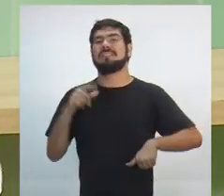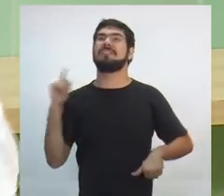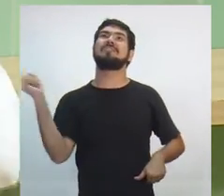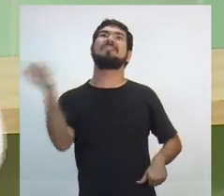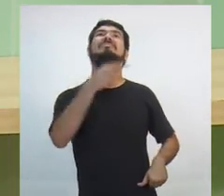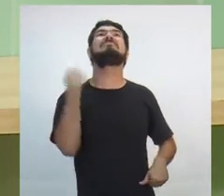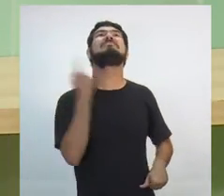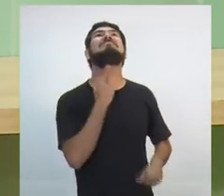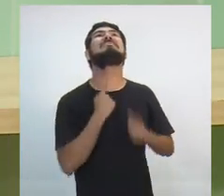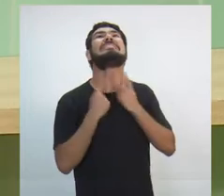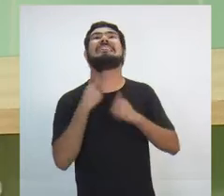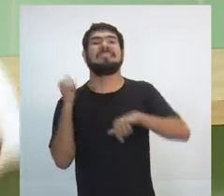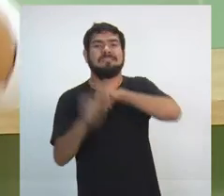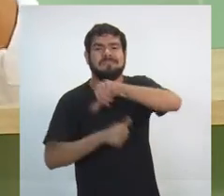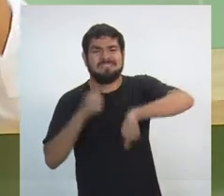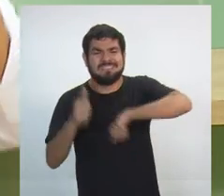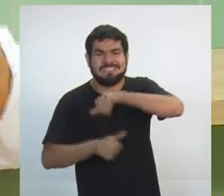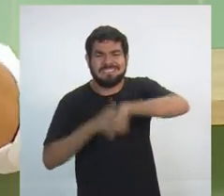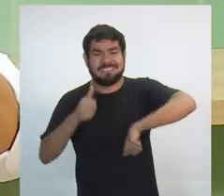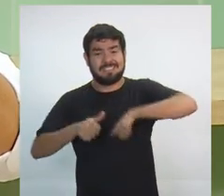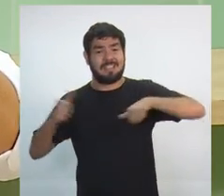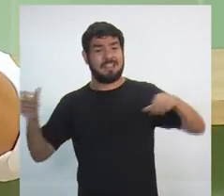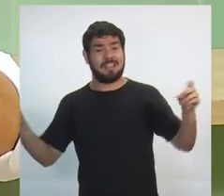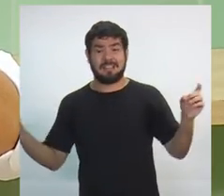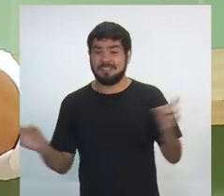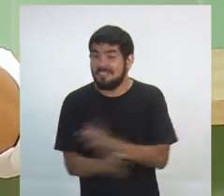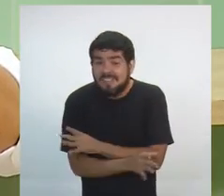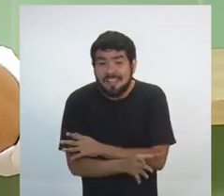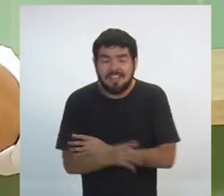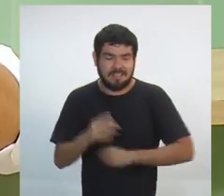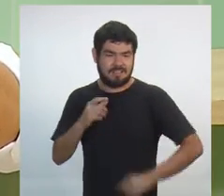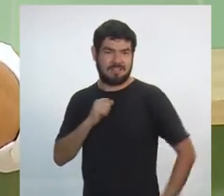Amazonas. Para mudar e resolver é Davi 40.